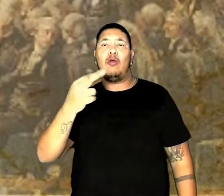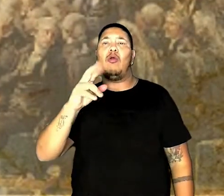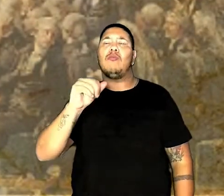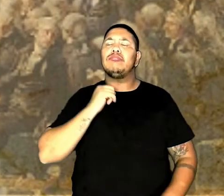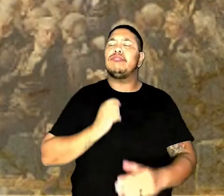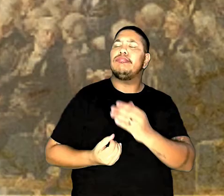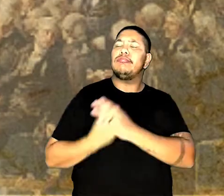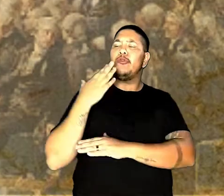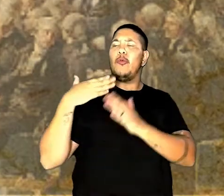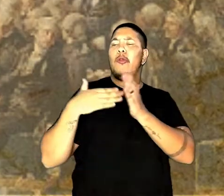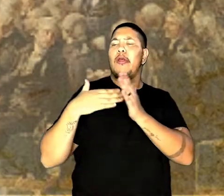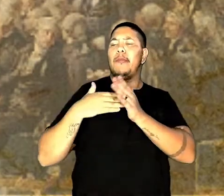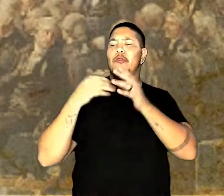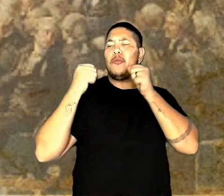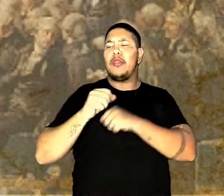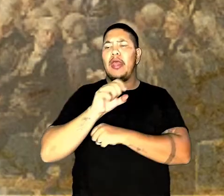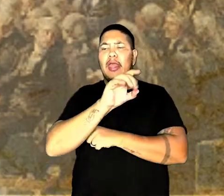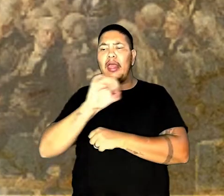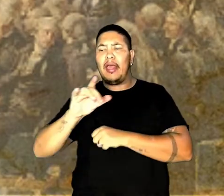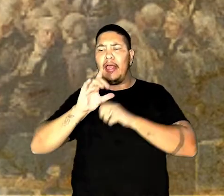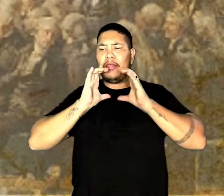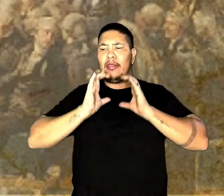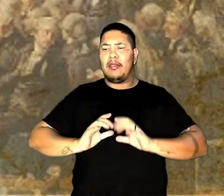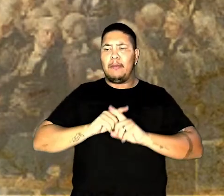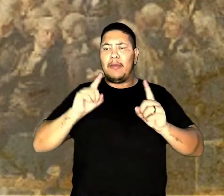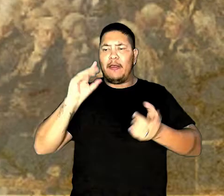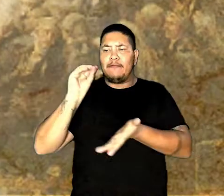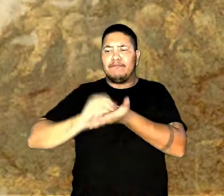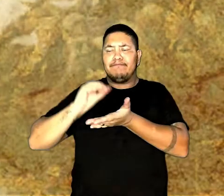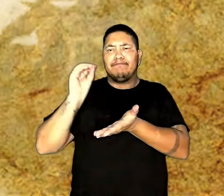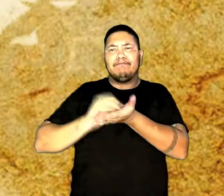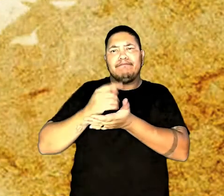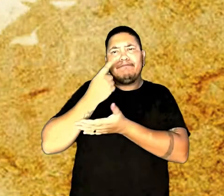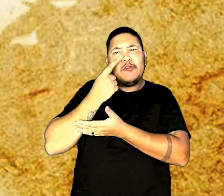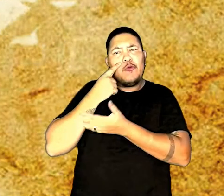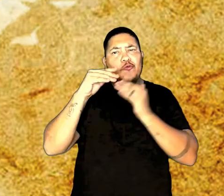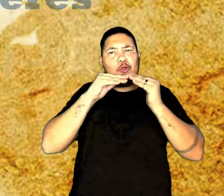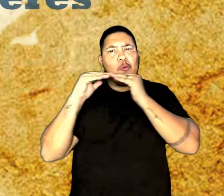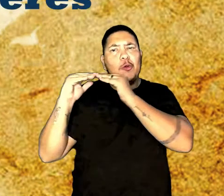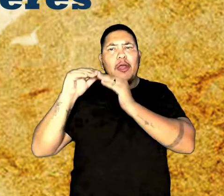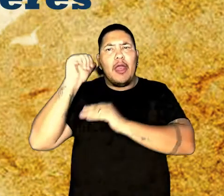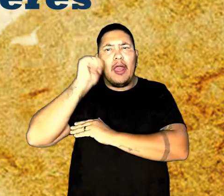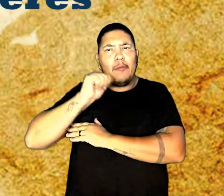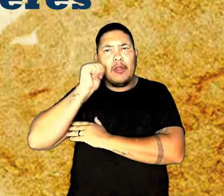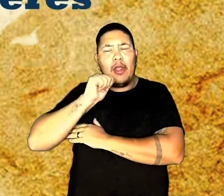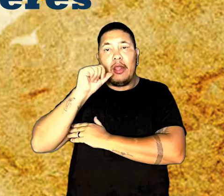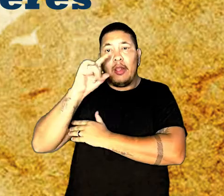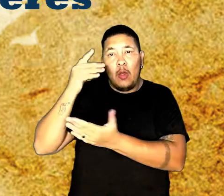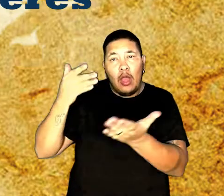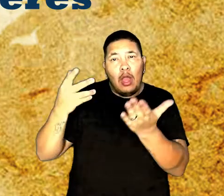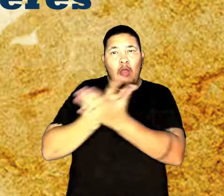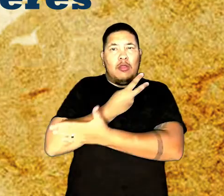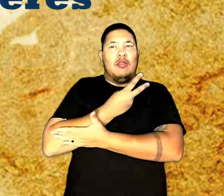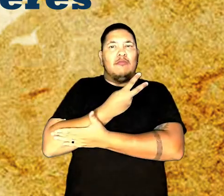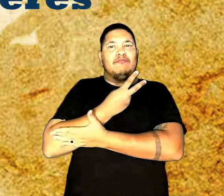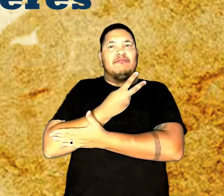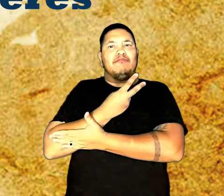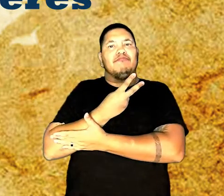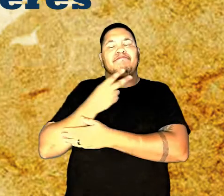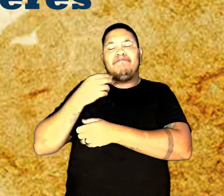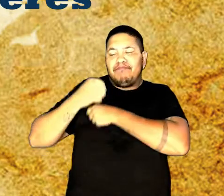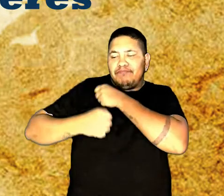criou limites e poderes para cada cidadão. Mas faltou prever a igualdade para as mulheres, o que só acabou